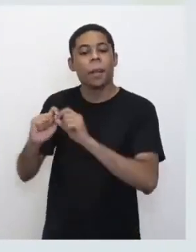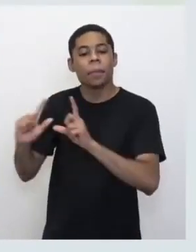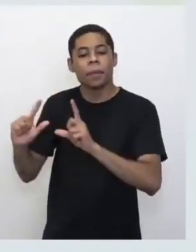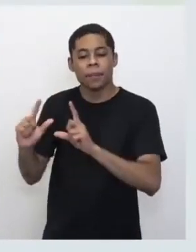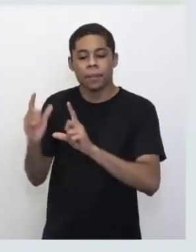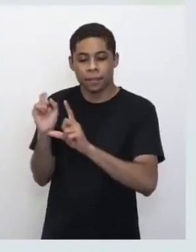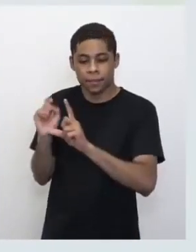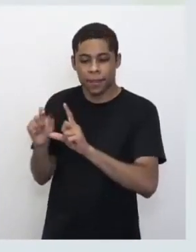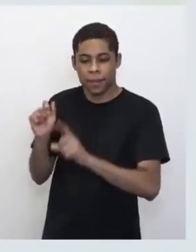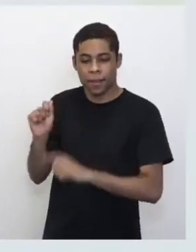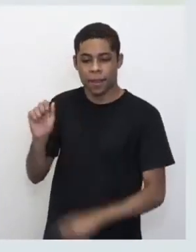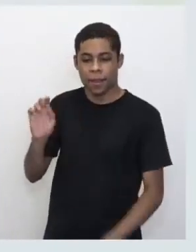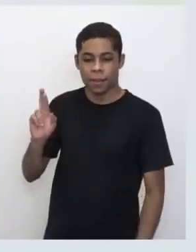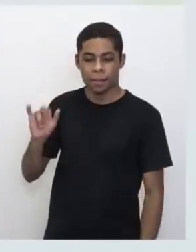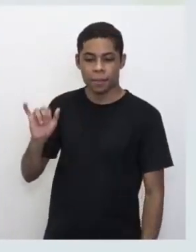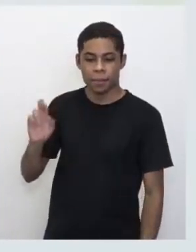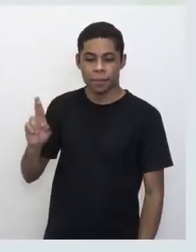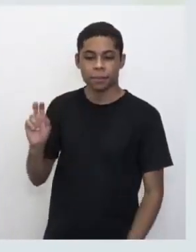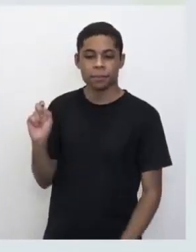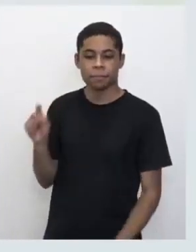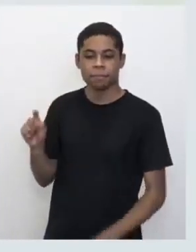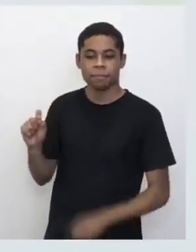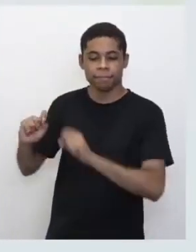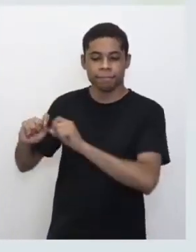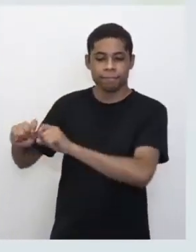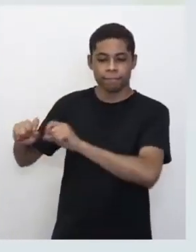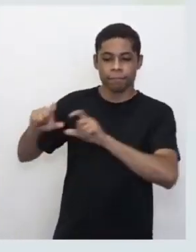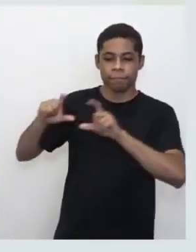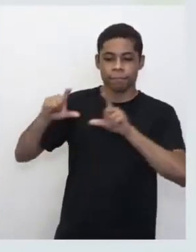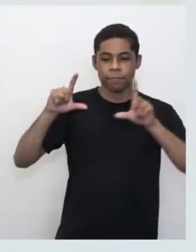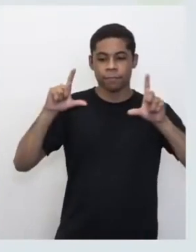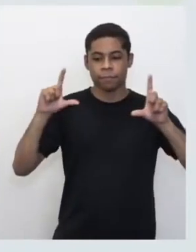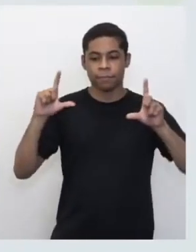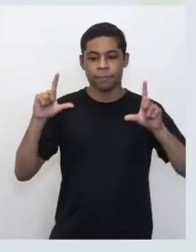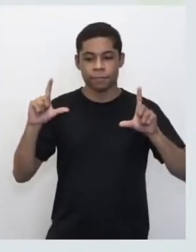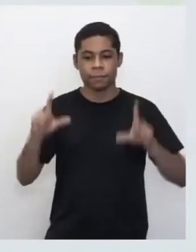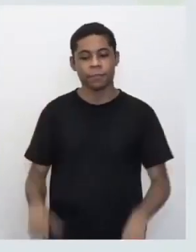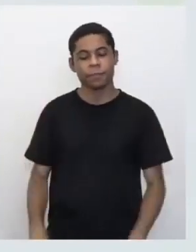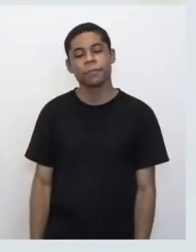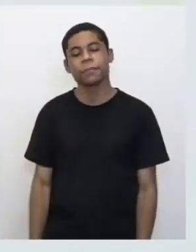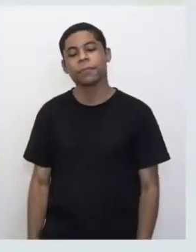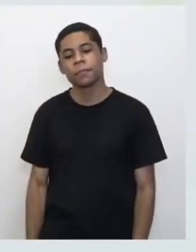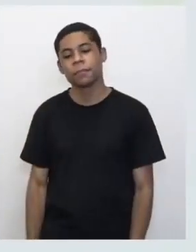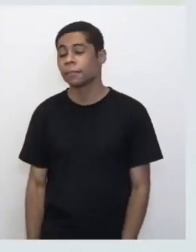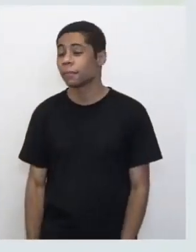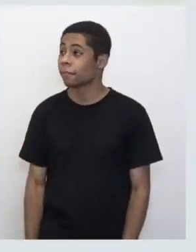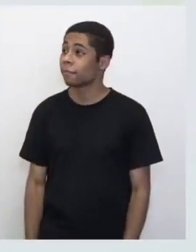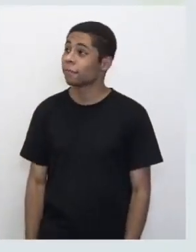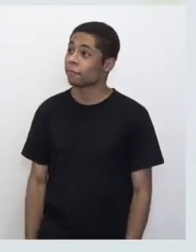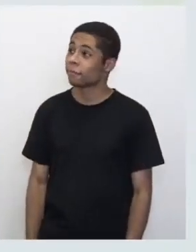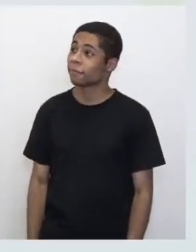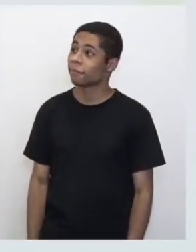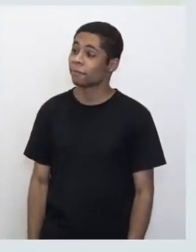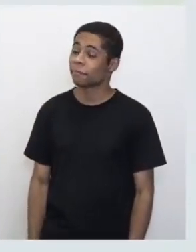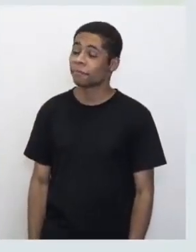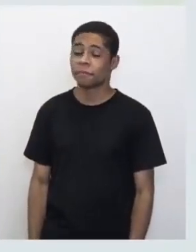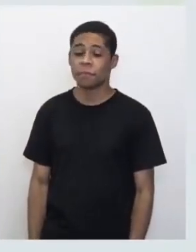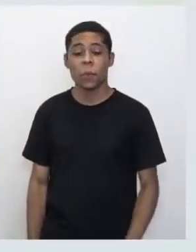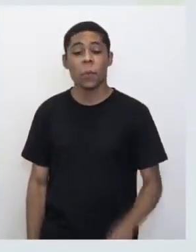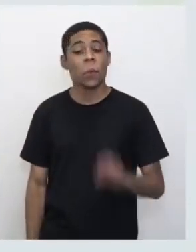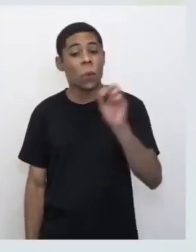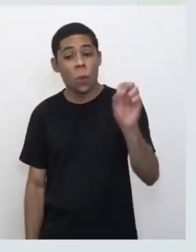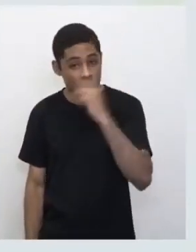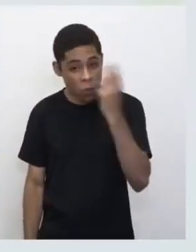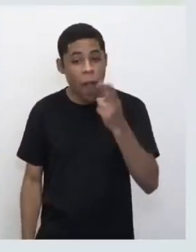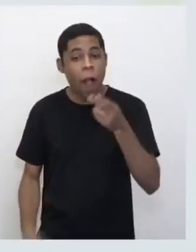ver que ele já baixou o aplicativo. Então, a gente pode ir aqui direto no abrir, tá? Ou a gente pode aqui,